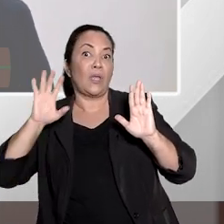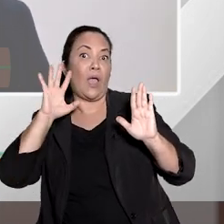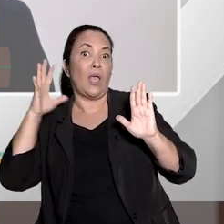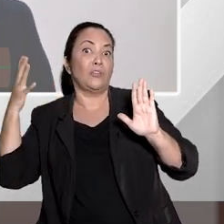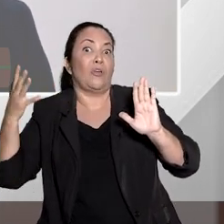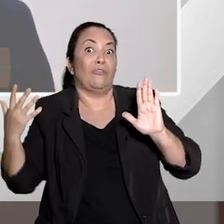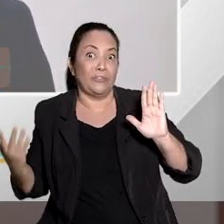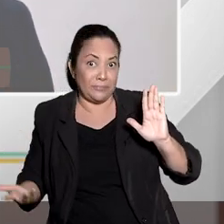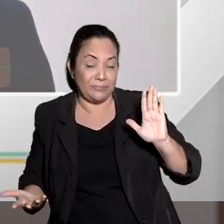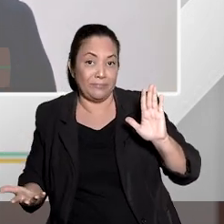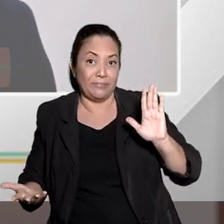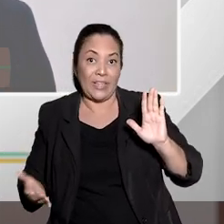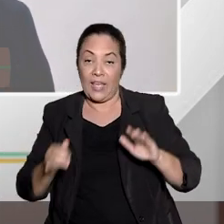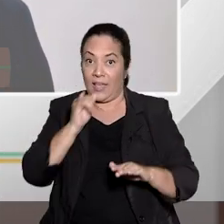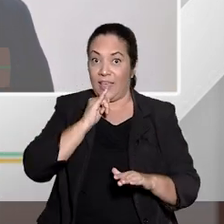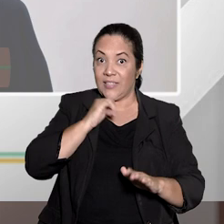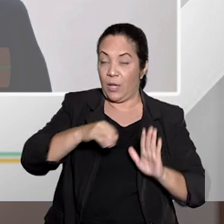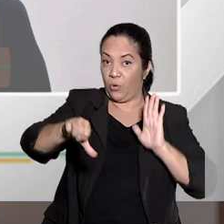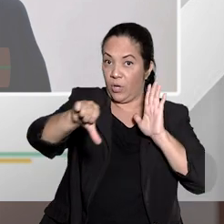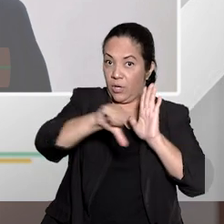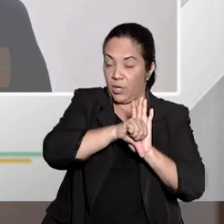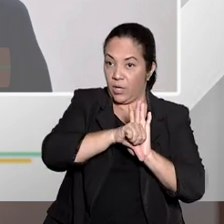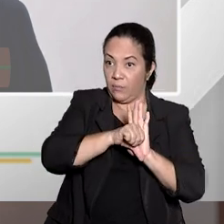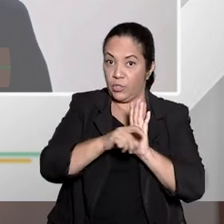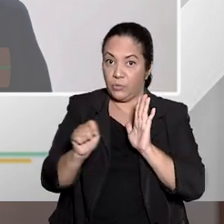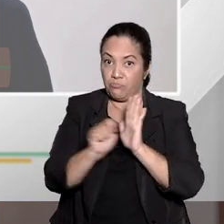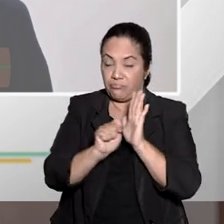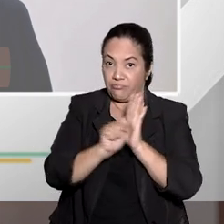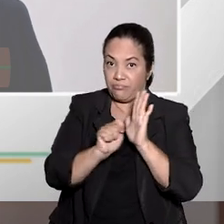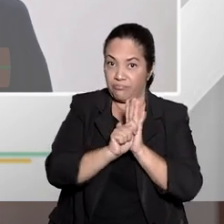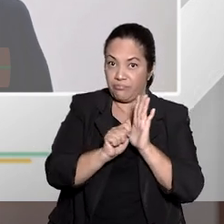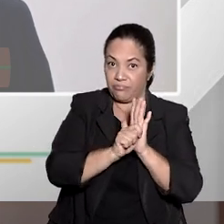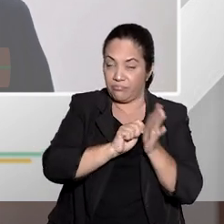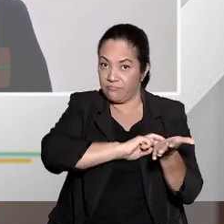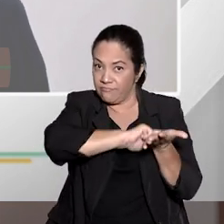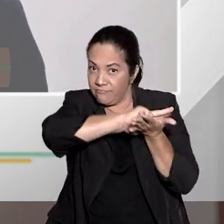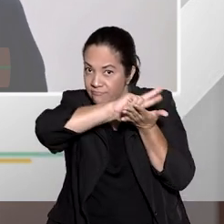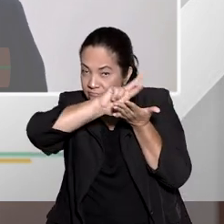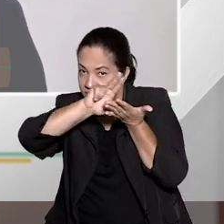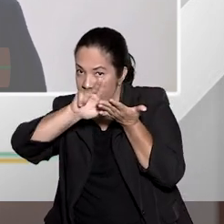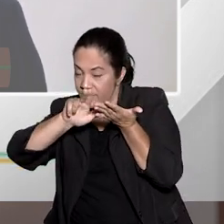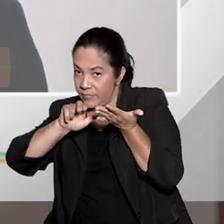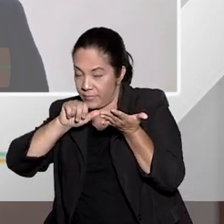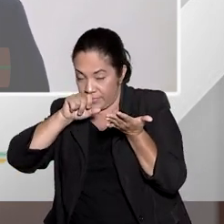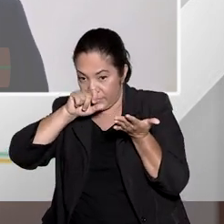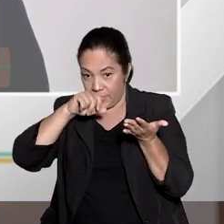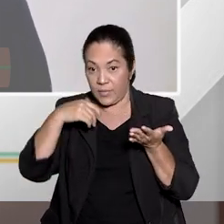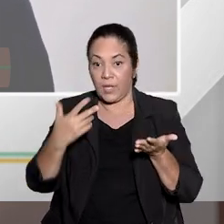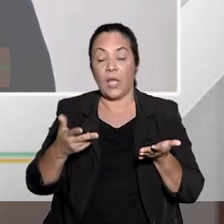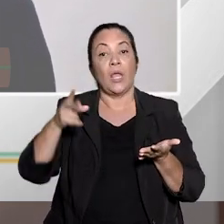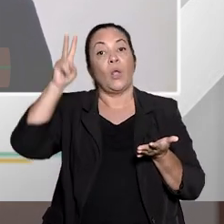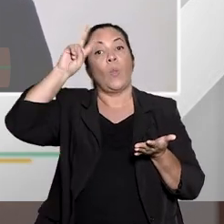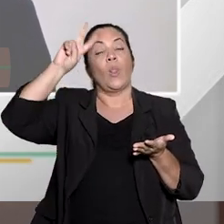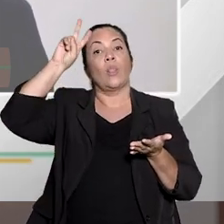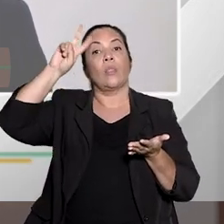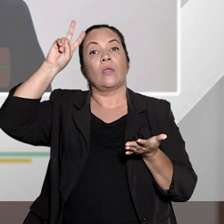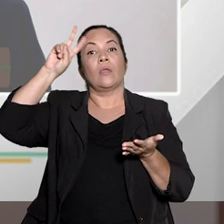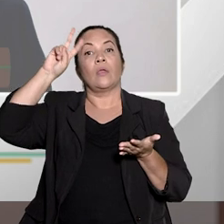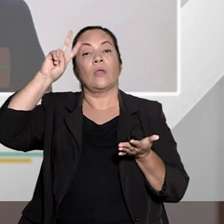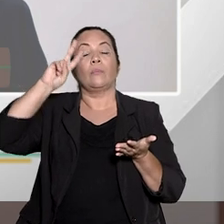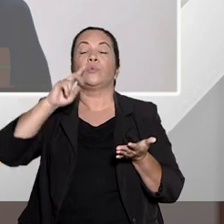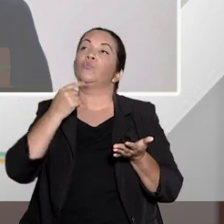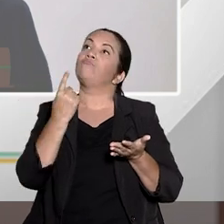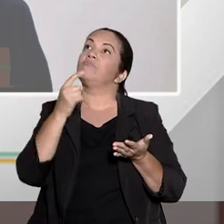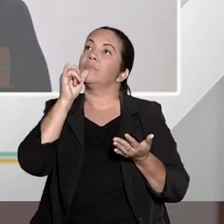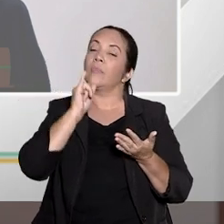Passando por vara de entorpecentes, quando esse dispositivo estava sendo aplicado ainda de forma embrionária, eu me deparei com uma situação muito